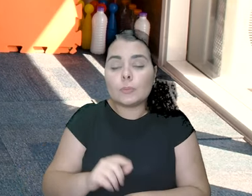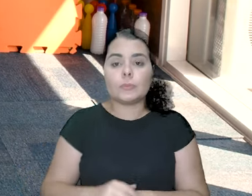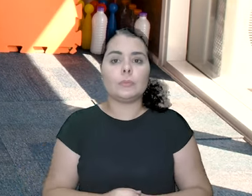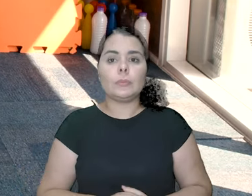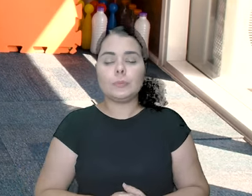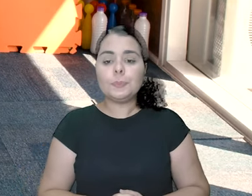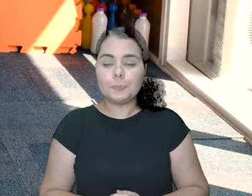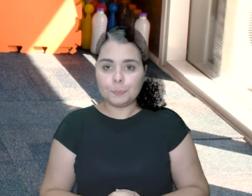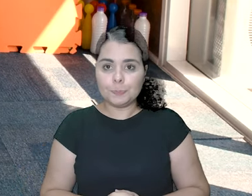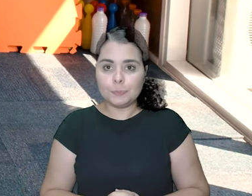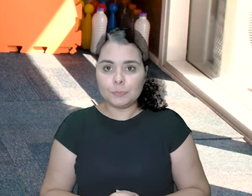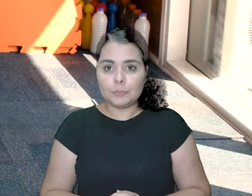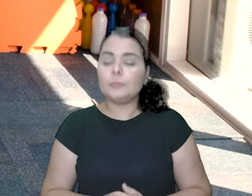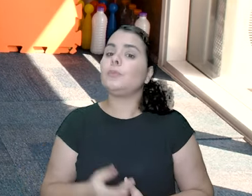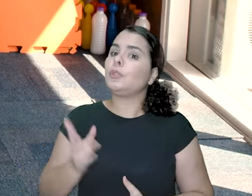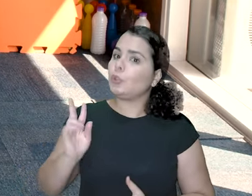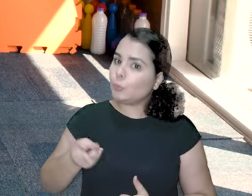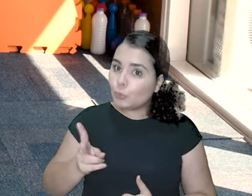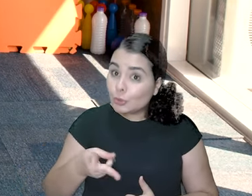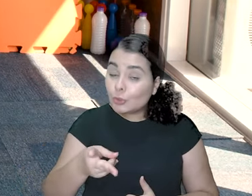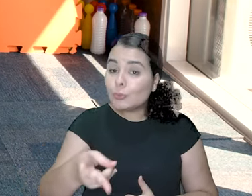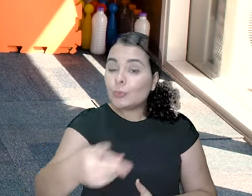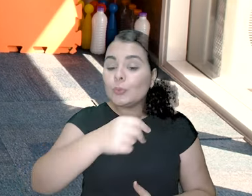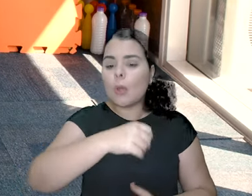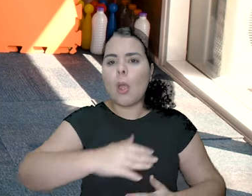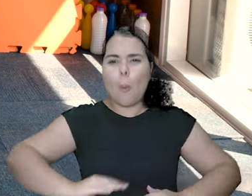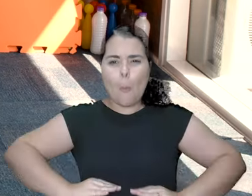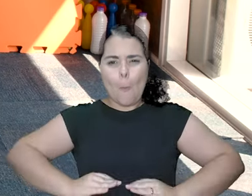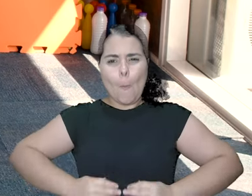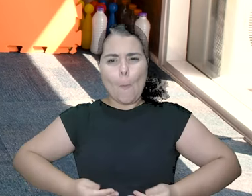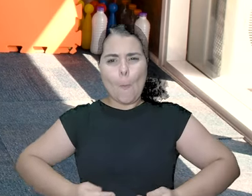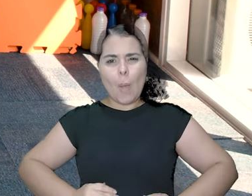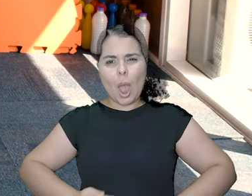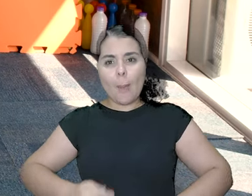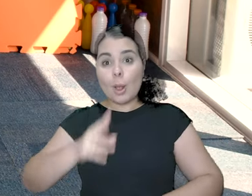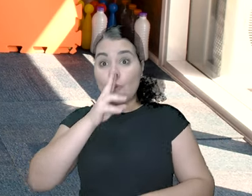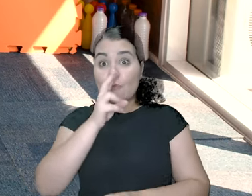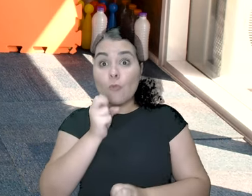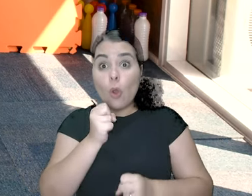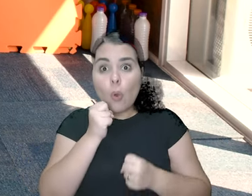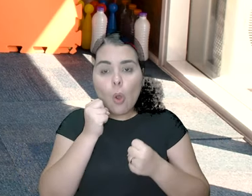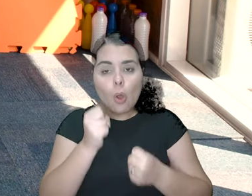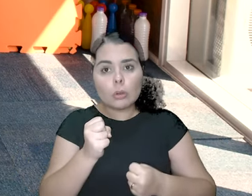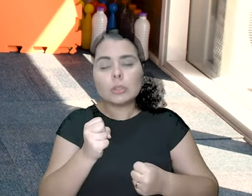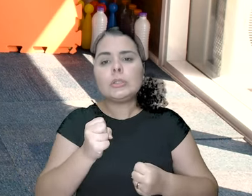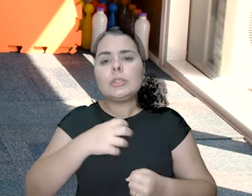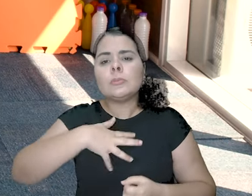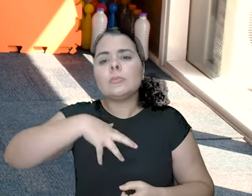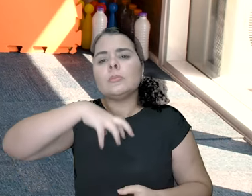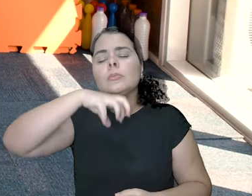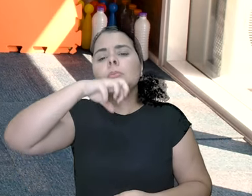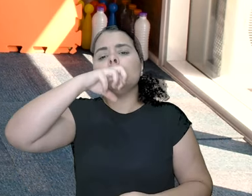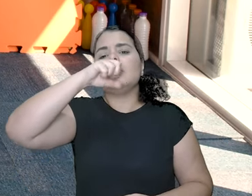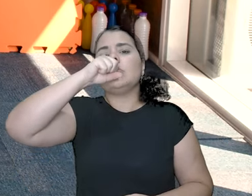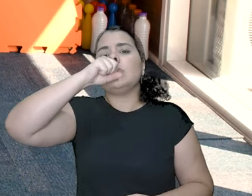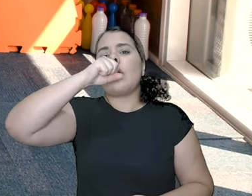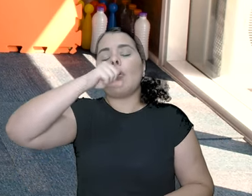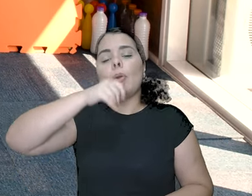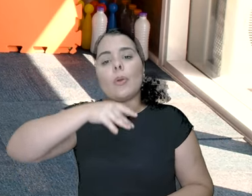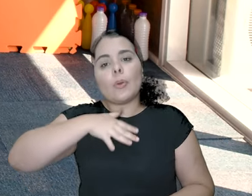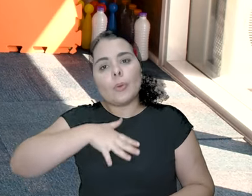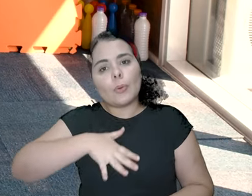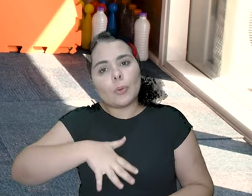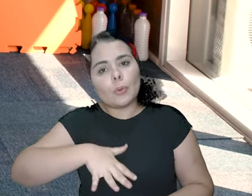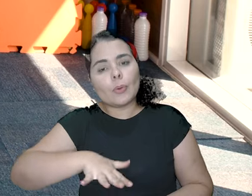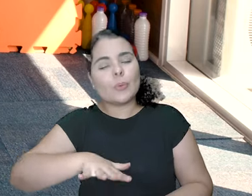para. Tá bom? Continua abdômen contraído e mantém a